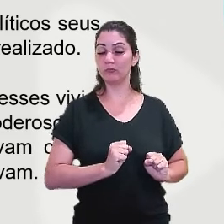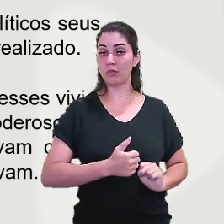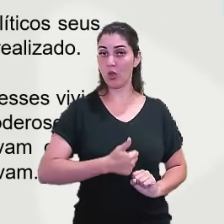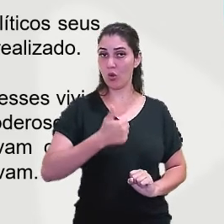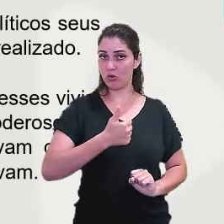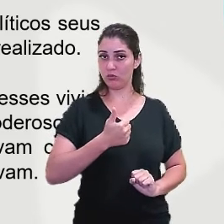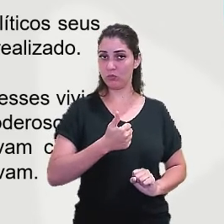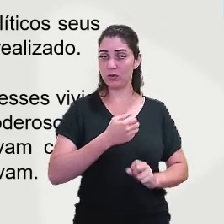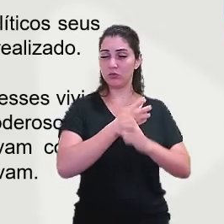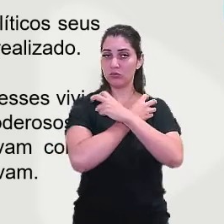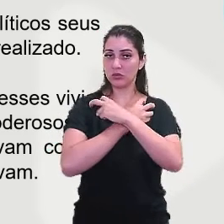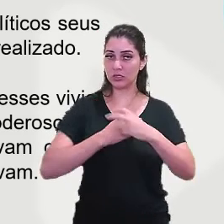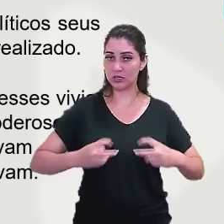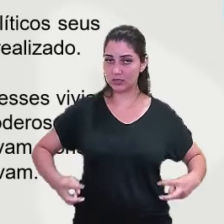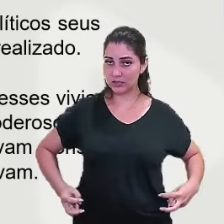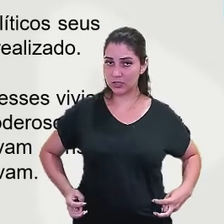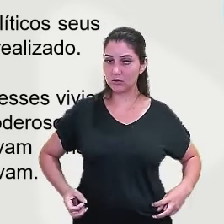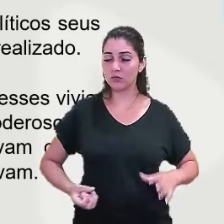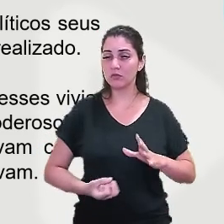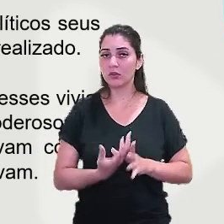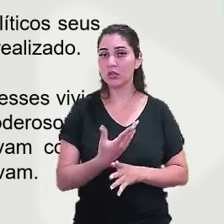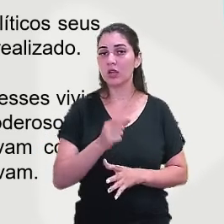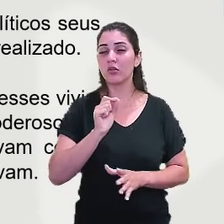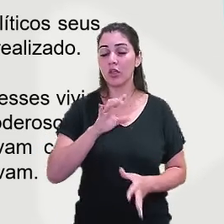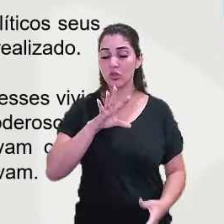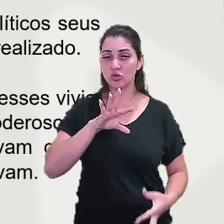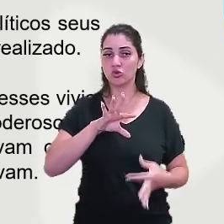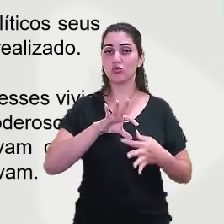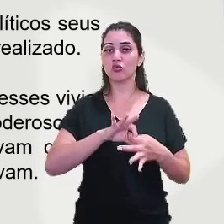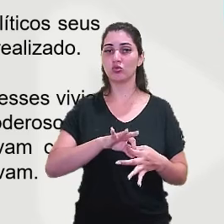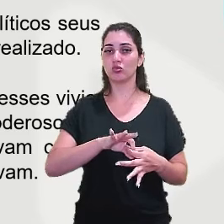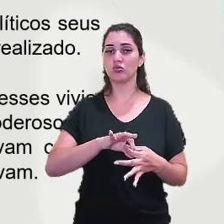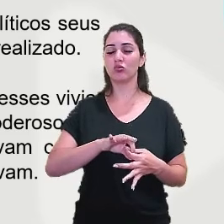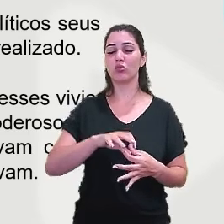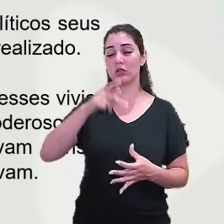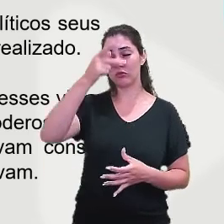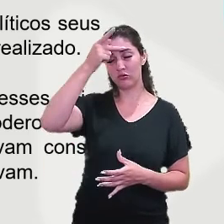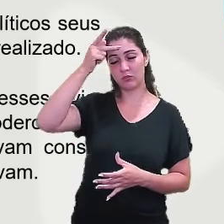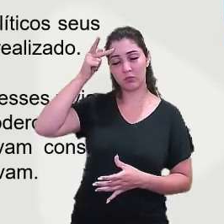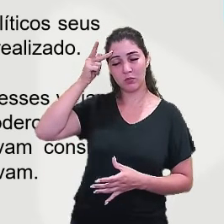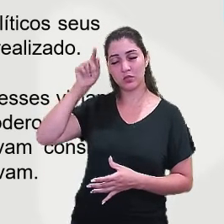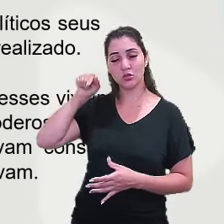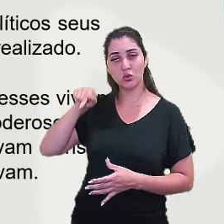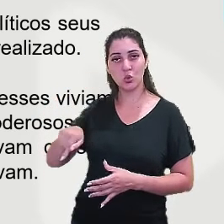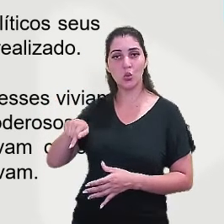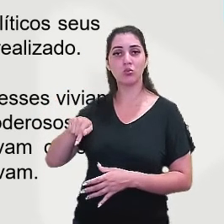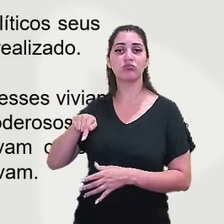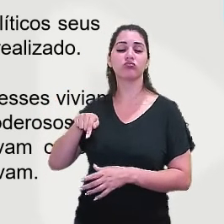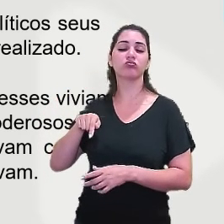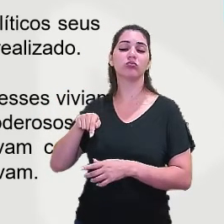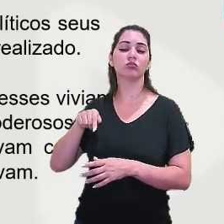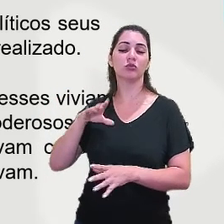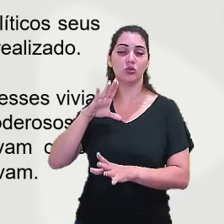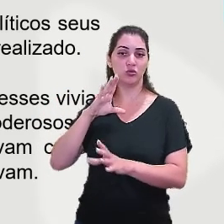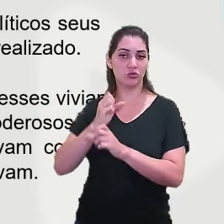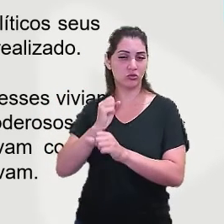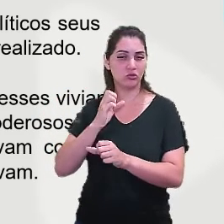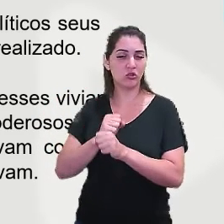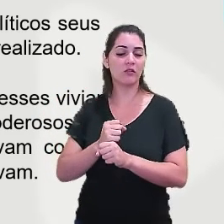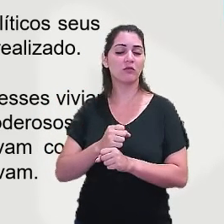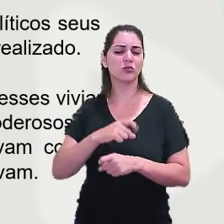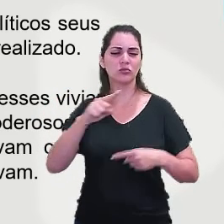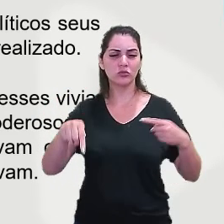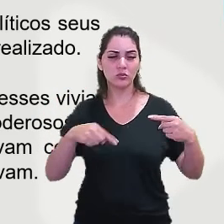cangaceiros surgiram atrelados aos latifundiários. Eles trabalhavam em prol dos objetivos deles,